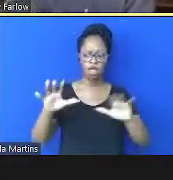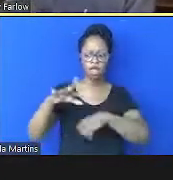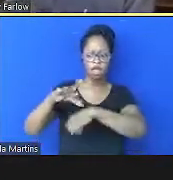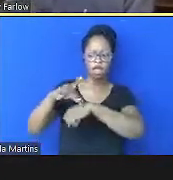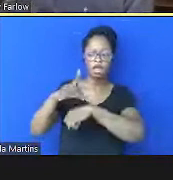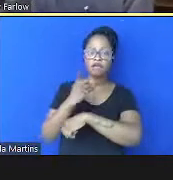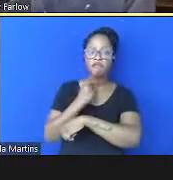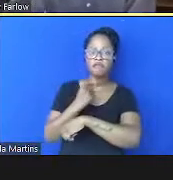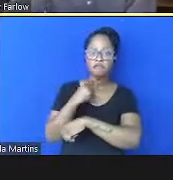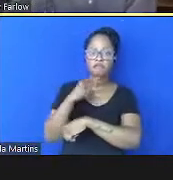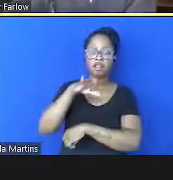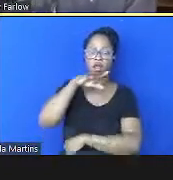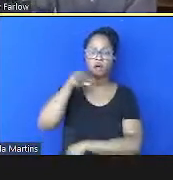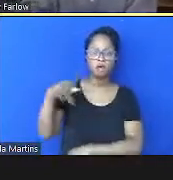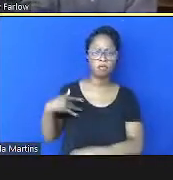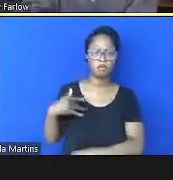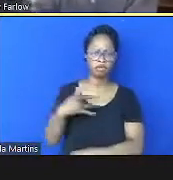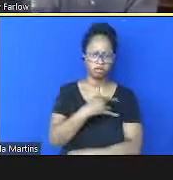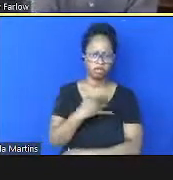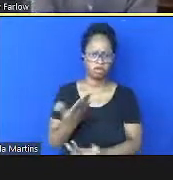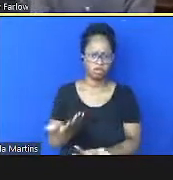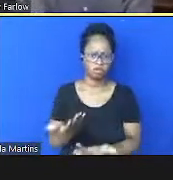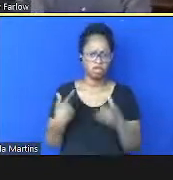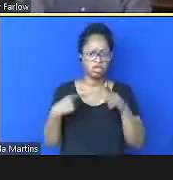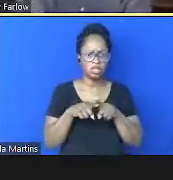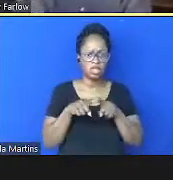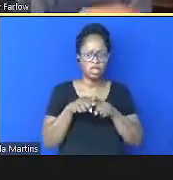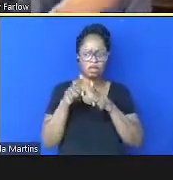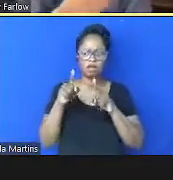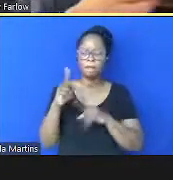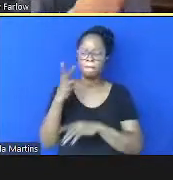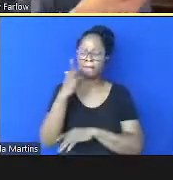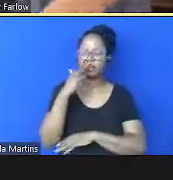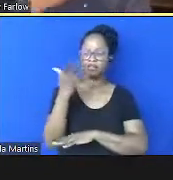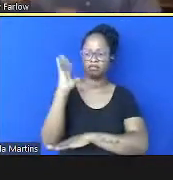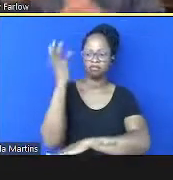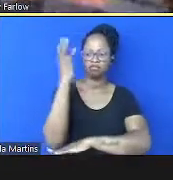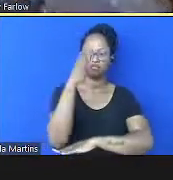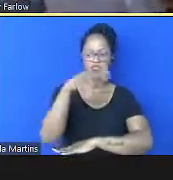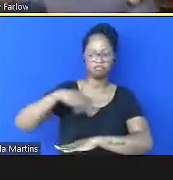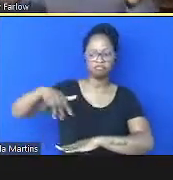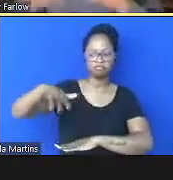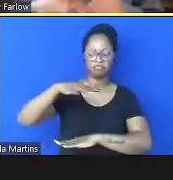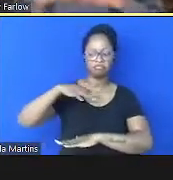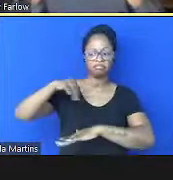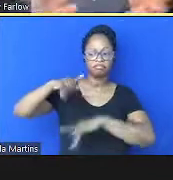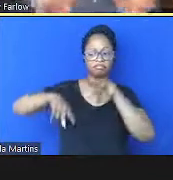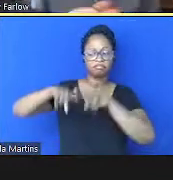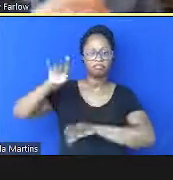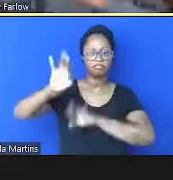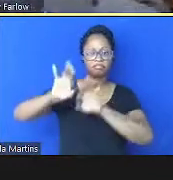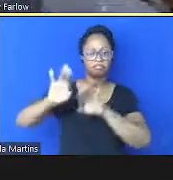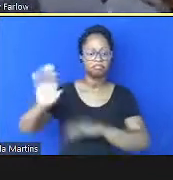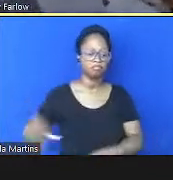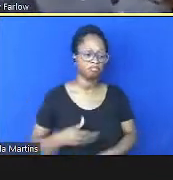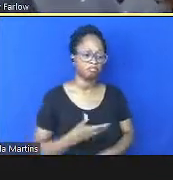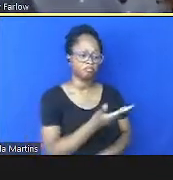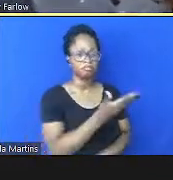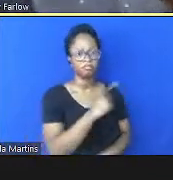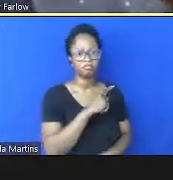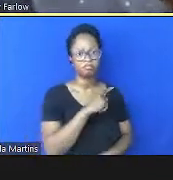ruim para a sua saúde e também para o ambiente em termos de produção. E temos esse tipo de